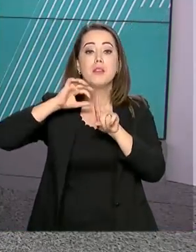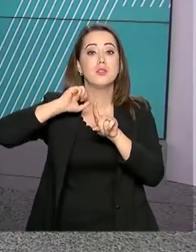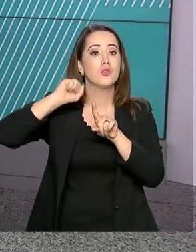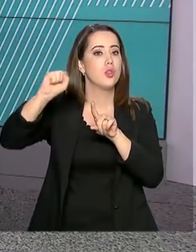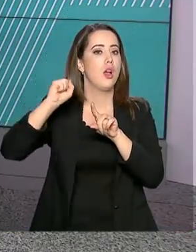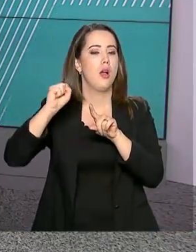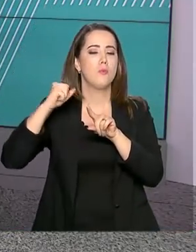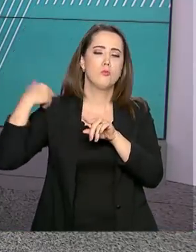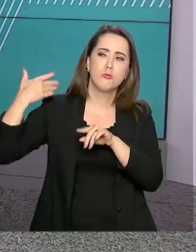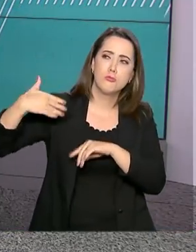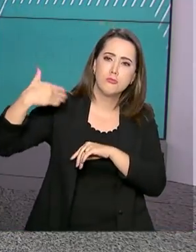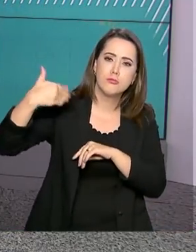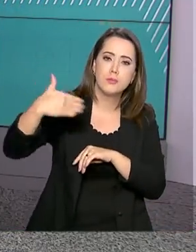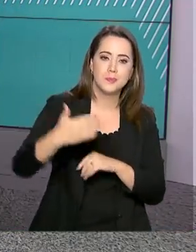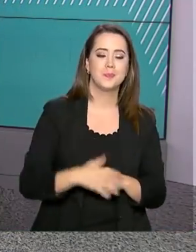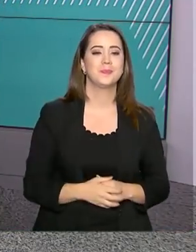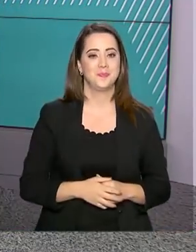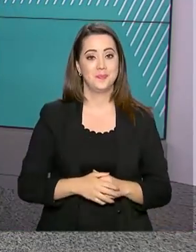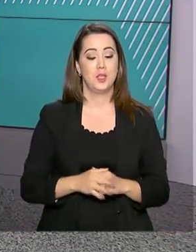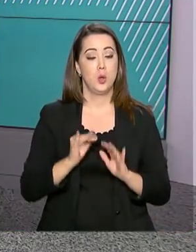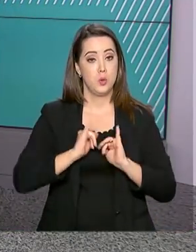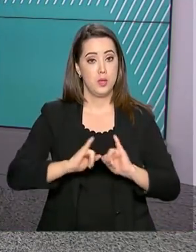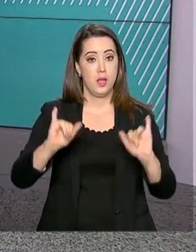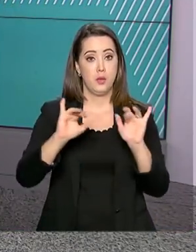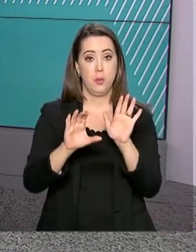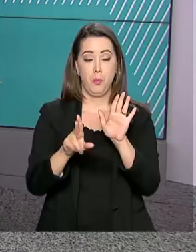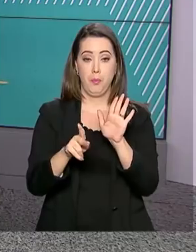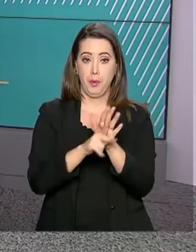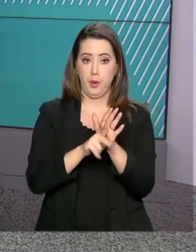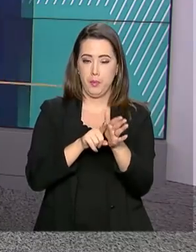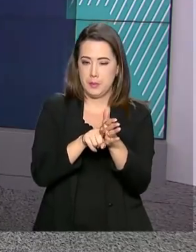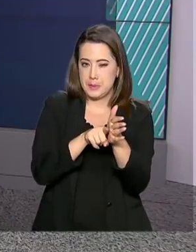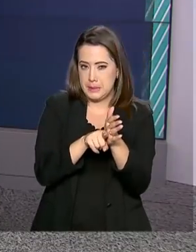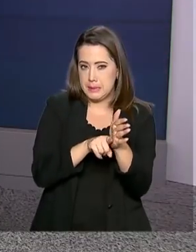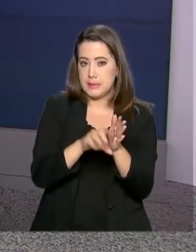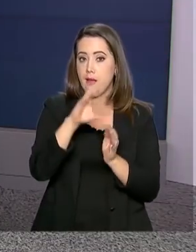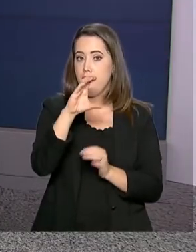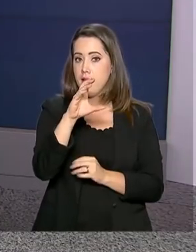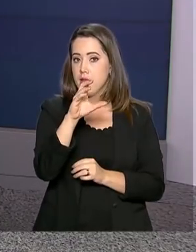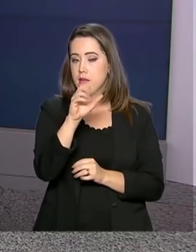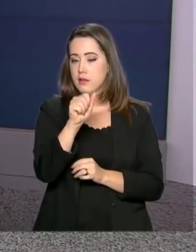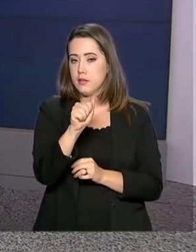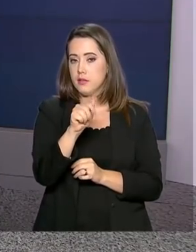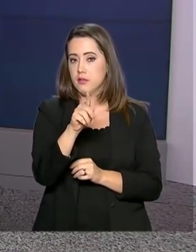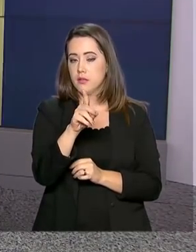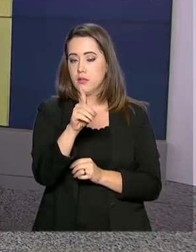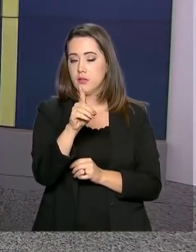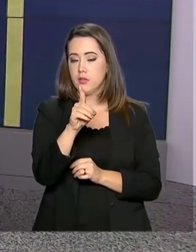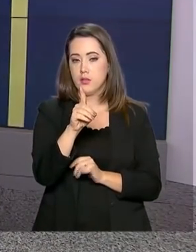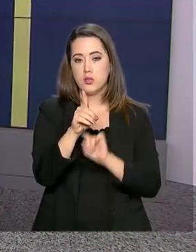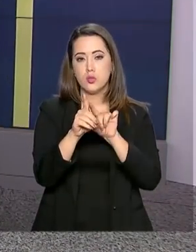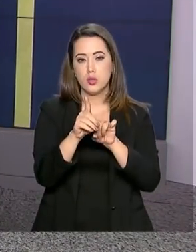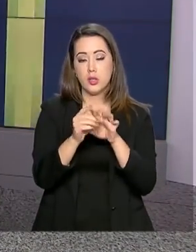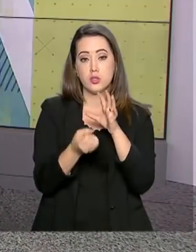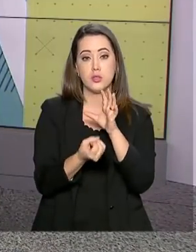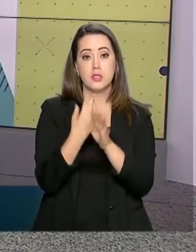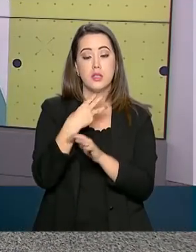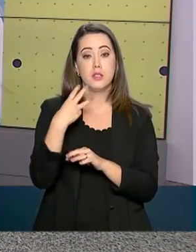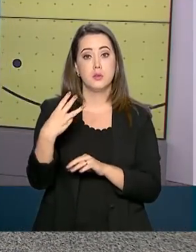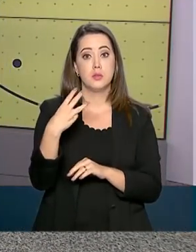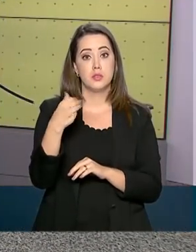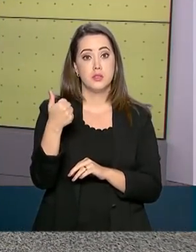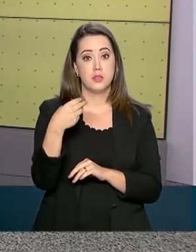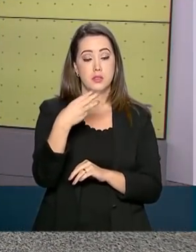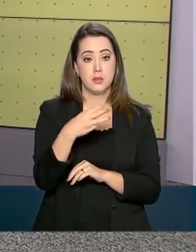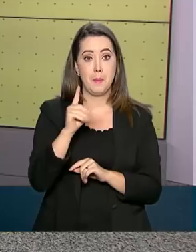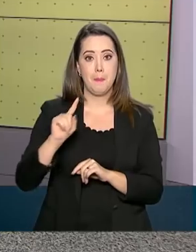e Desempregados, CAGED, e foram divulgados há pouco. No acumulado do ano, de janeiro a abril, foram gerados 313